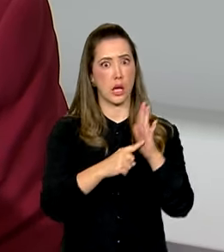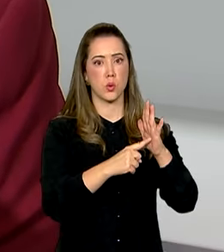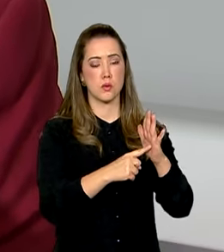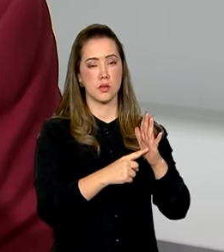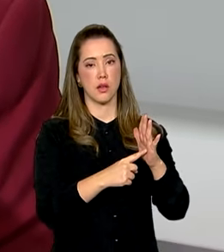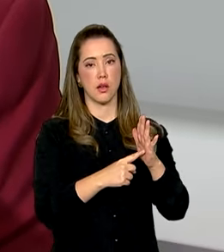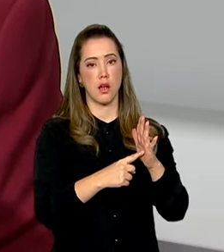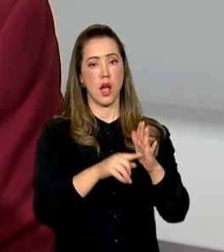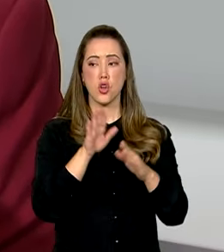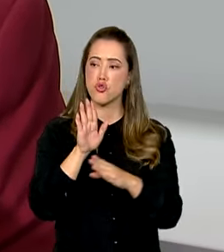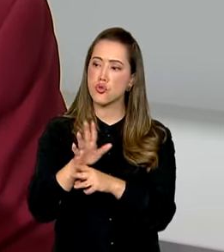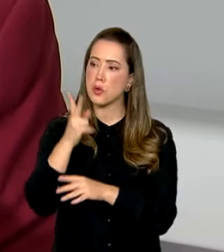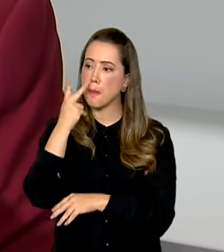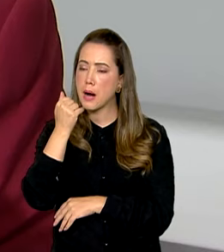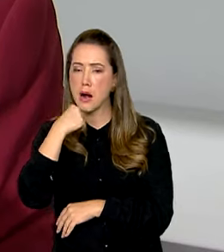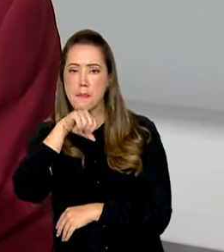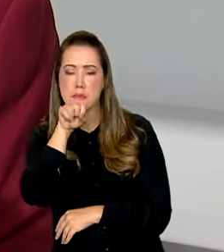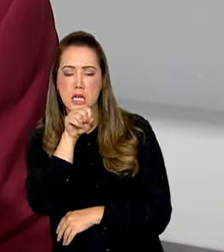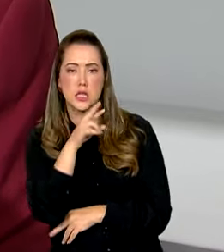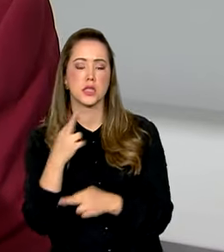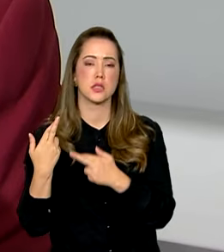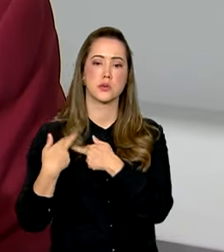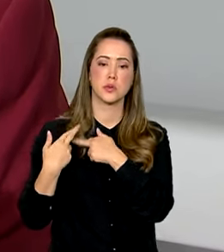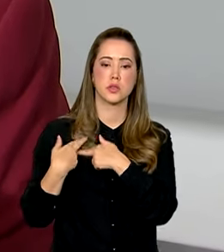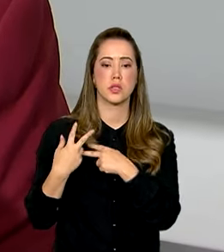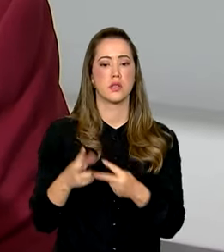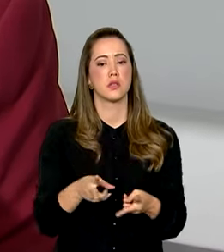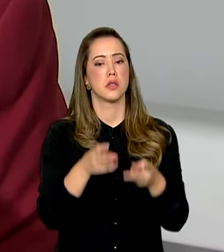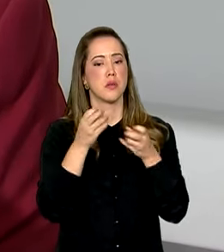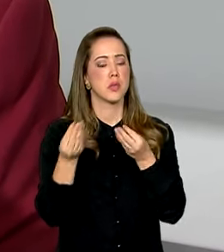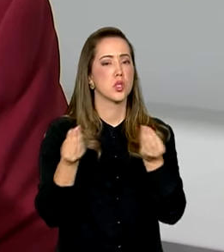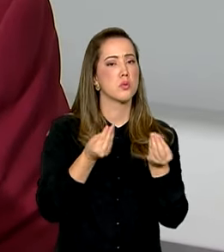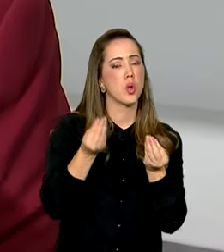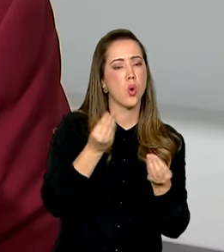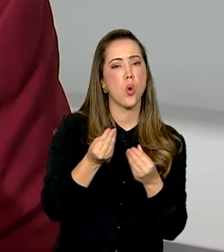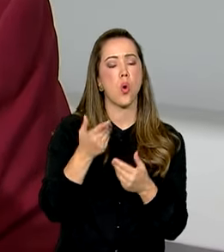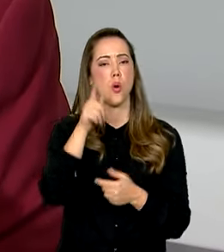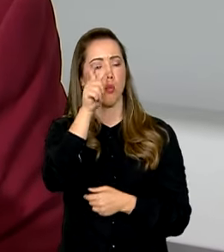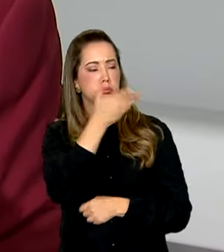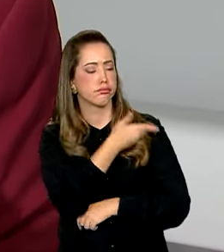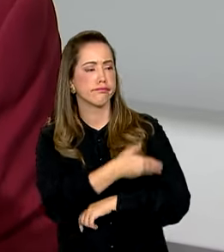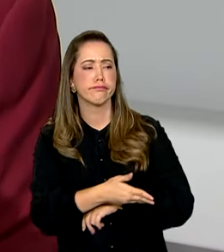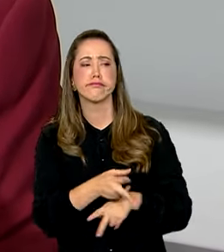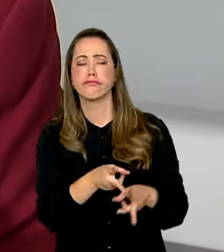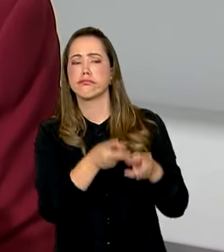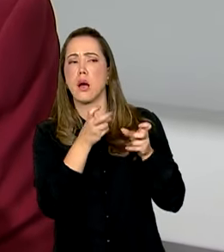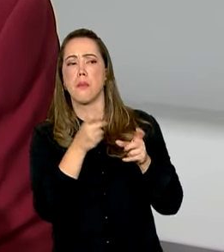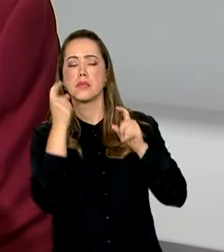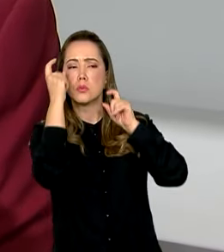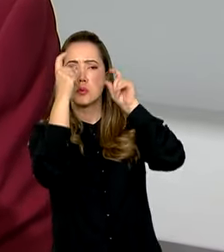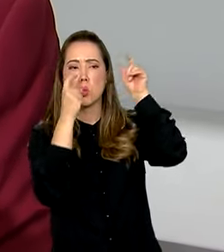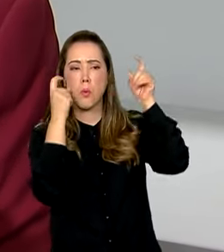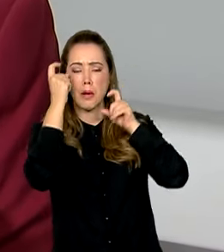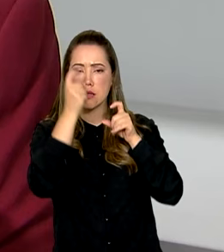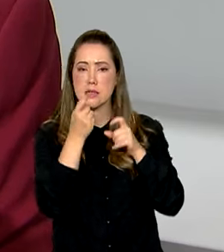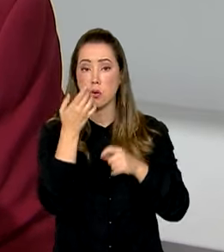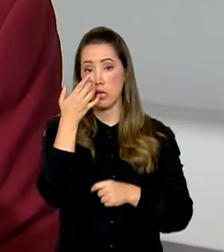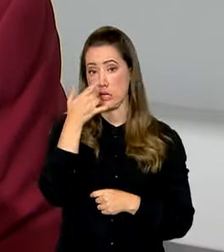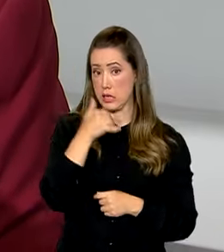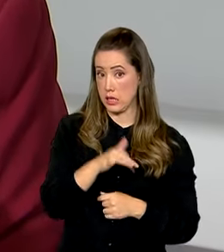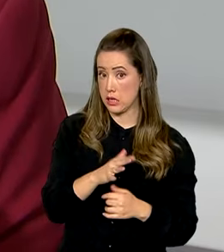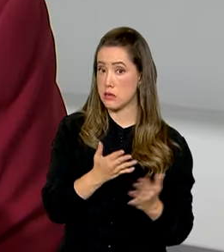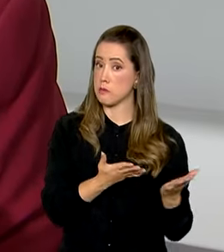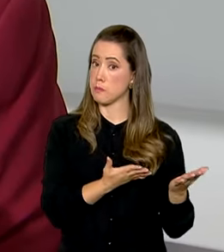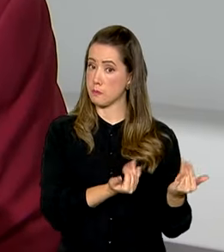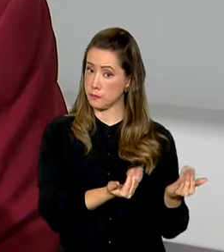Ajuda pais ou responsáveis a identificar comportamentos que podem ser considerados preocupantes em crianças